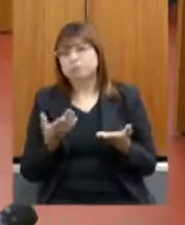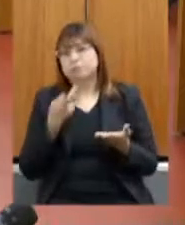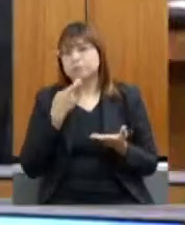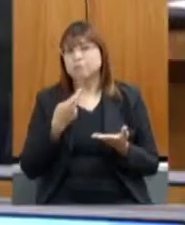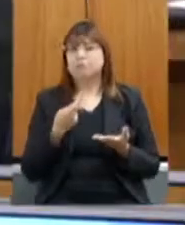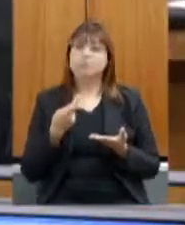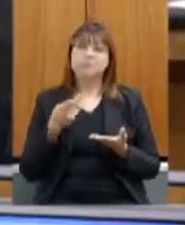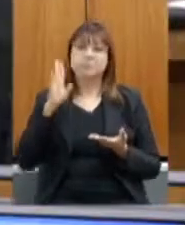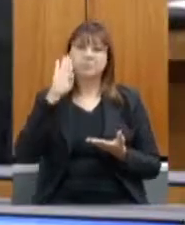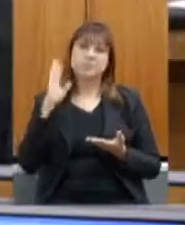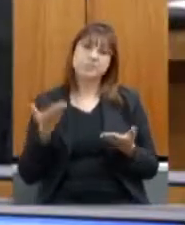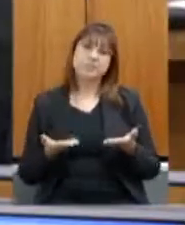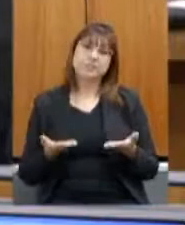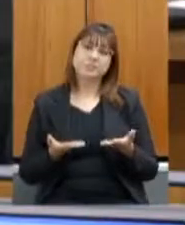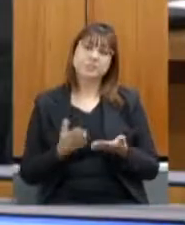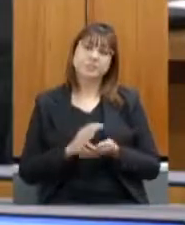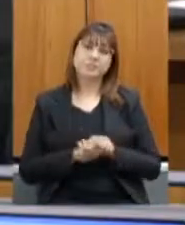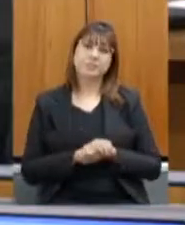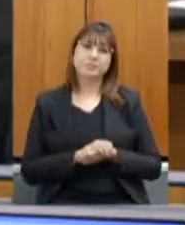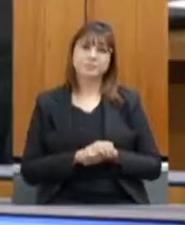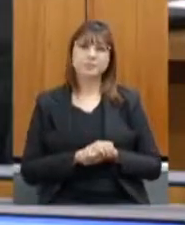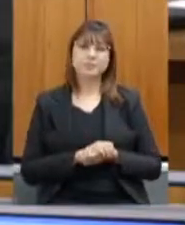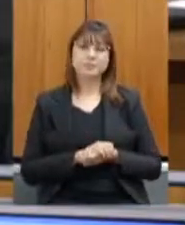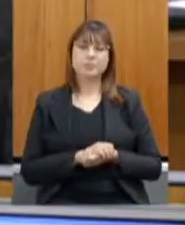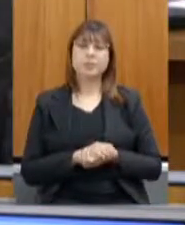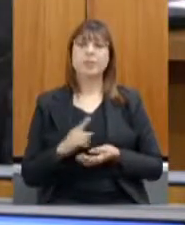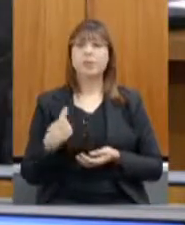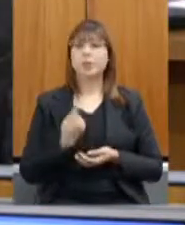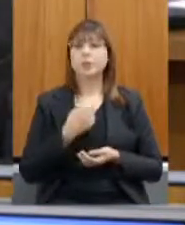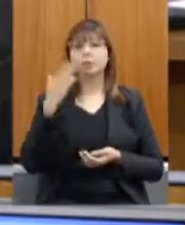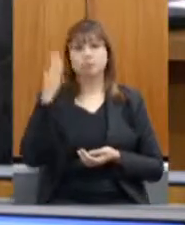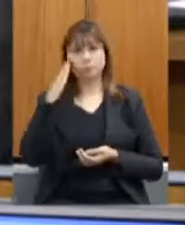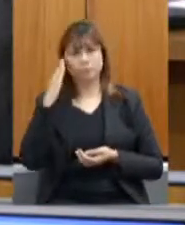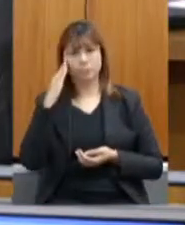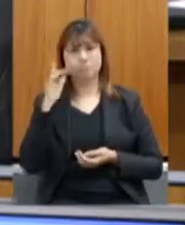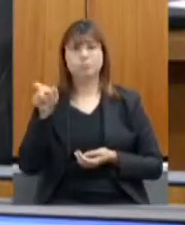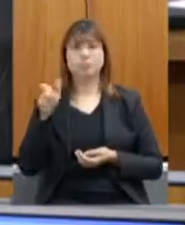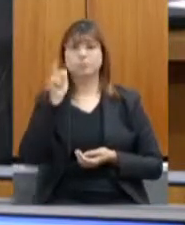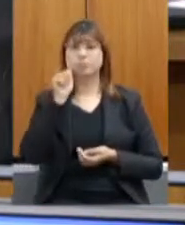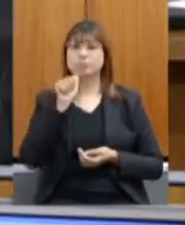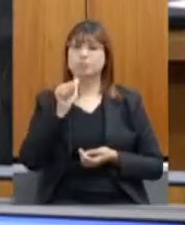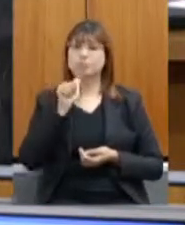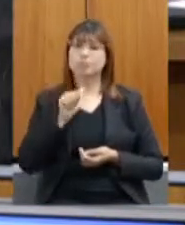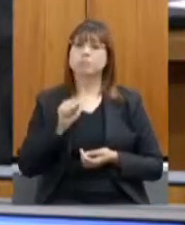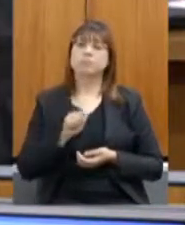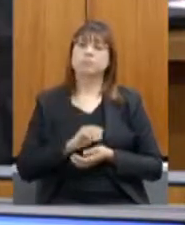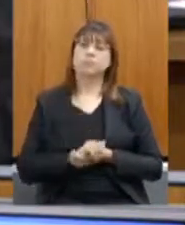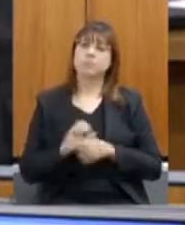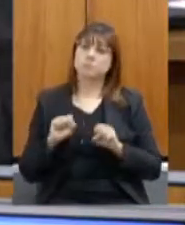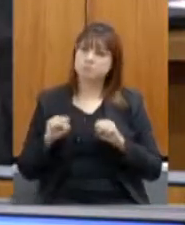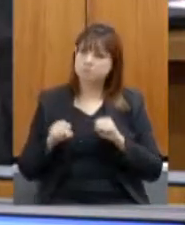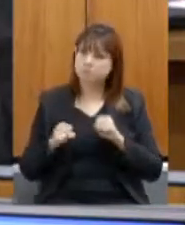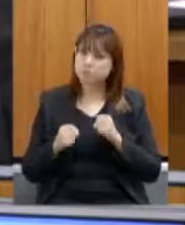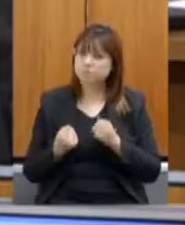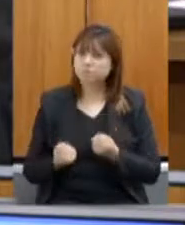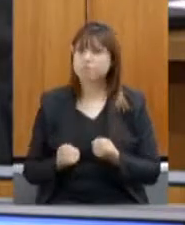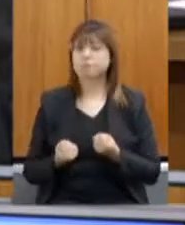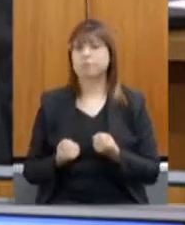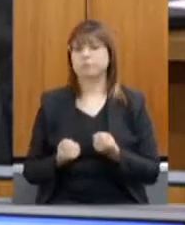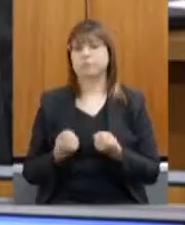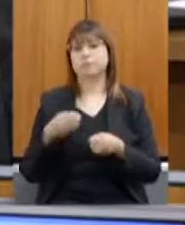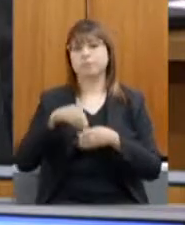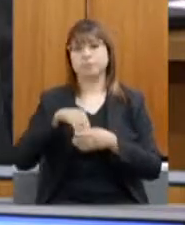nós sabemos do esforço que a senhora tem empenhado na secretaria que